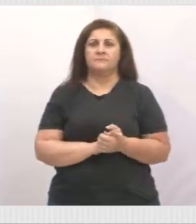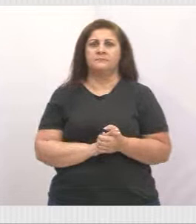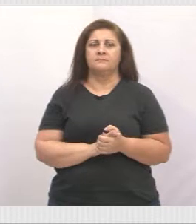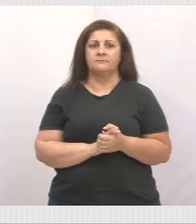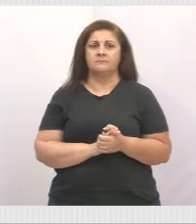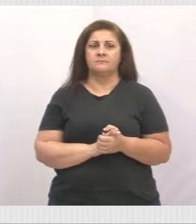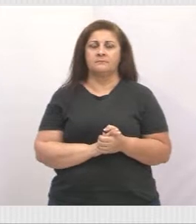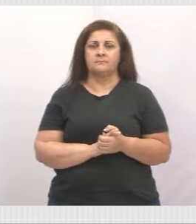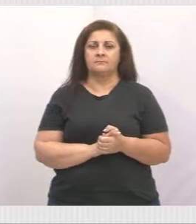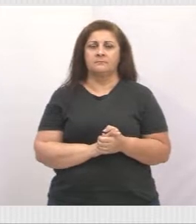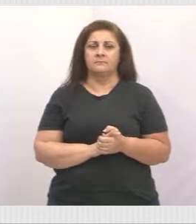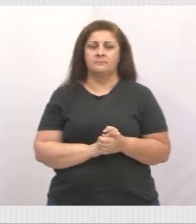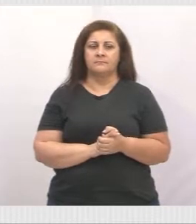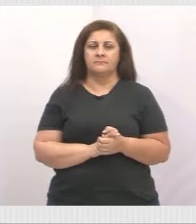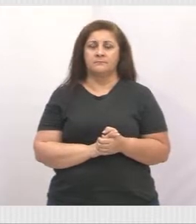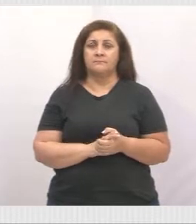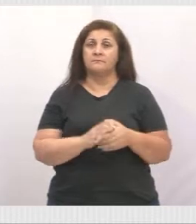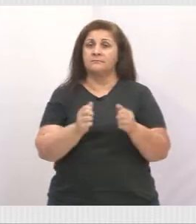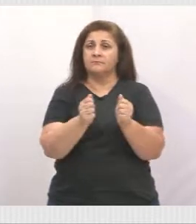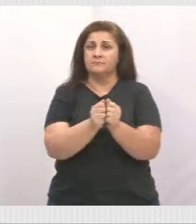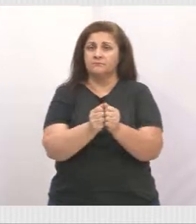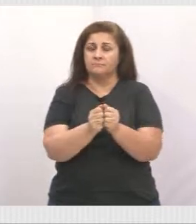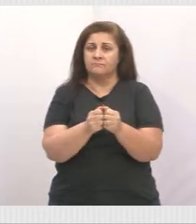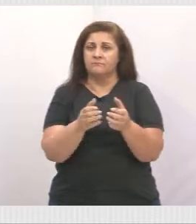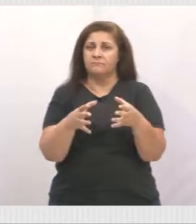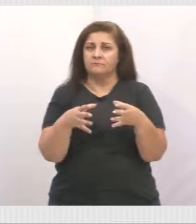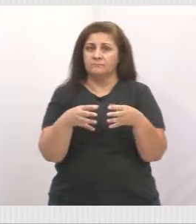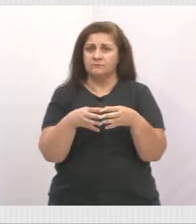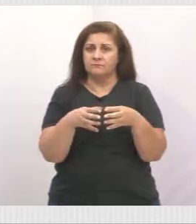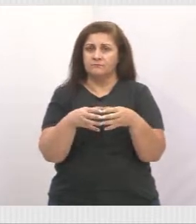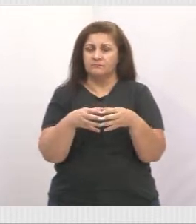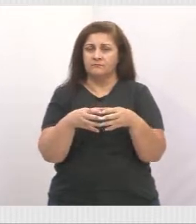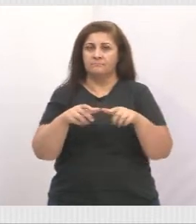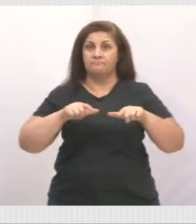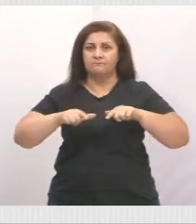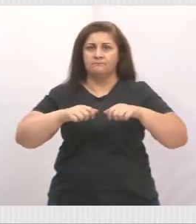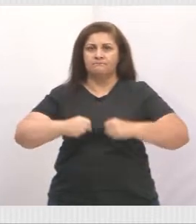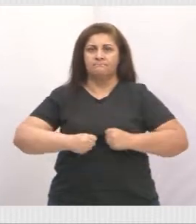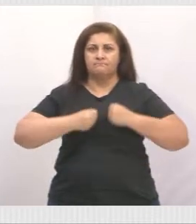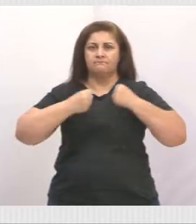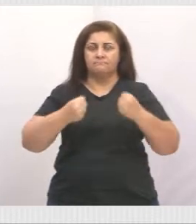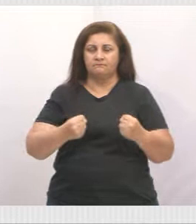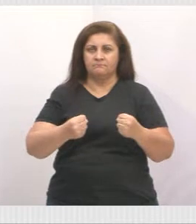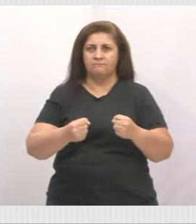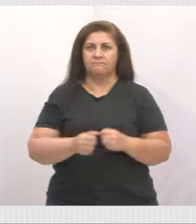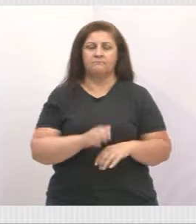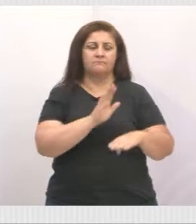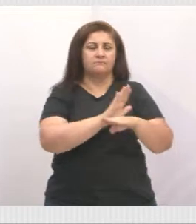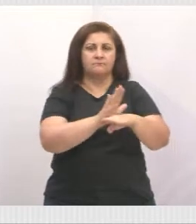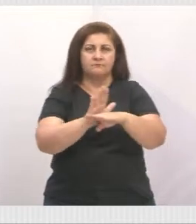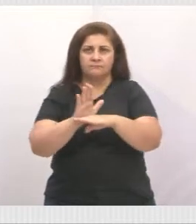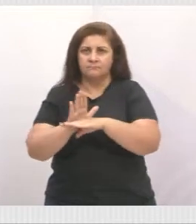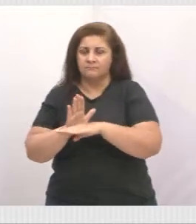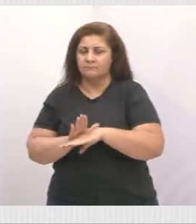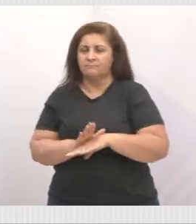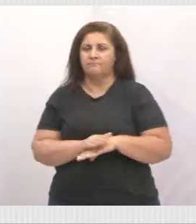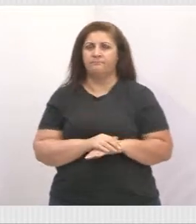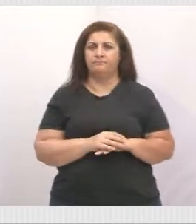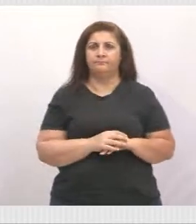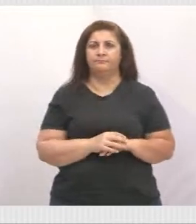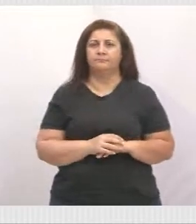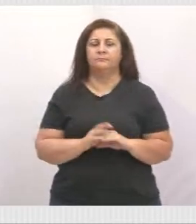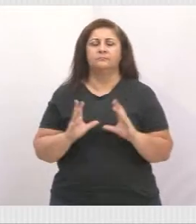Eles, toda a sua equipe, tem um trabalho gigantesco no bairro, ajudando, auxiliando